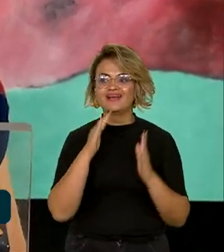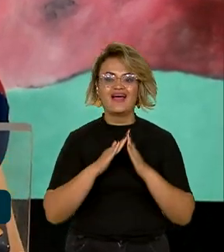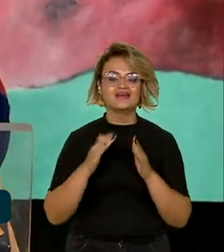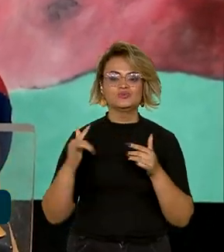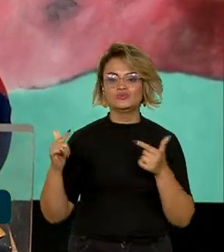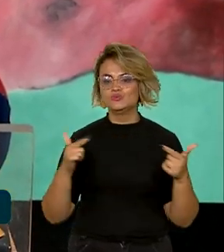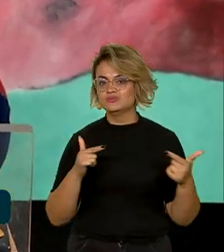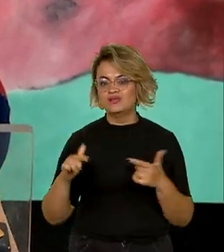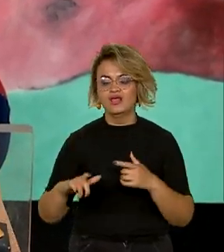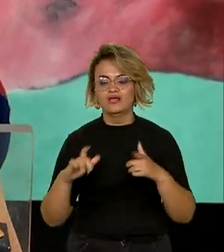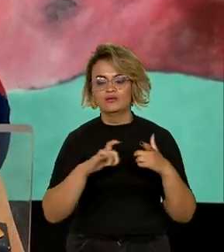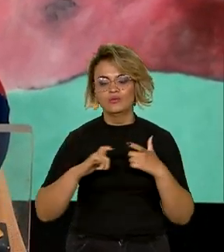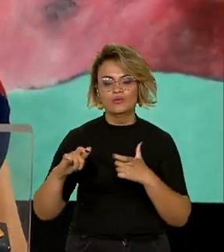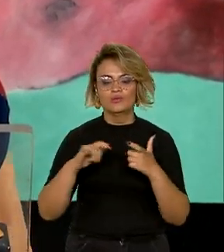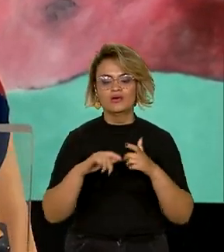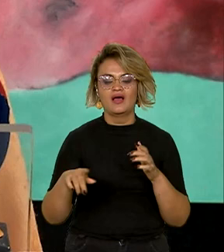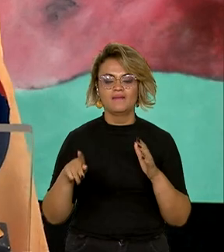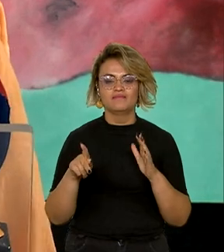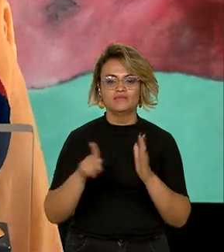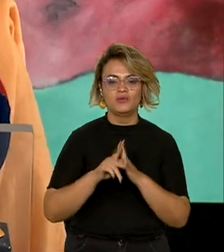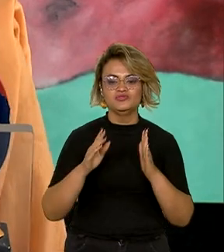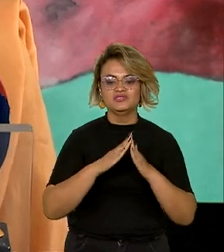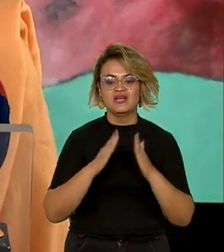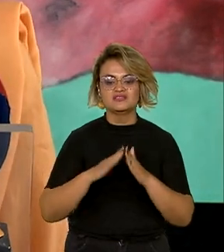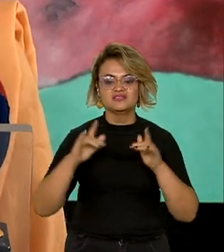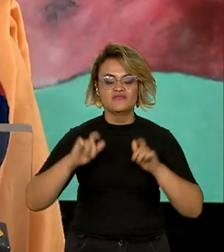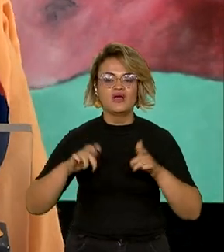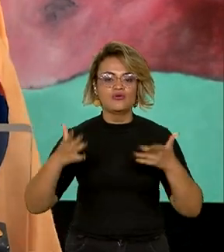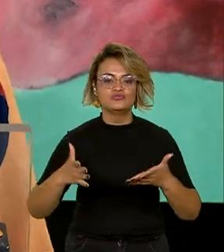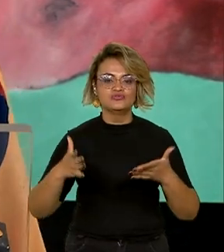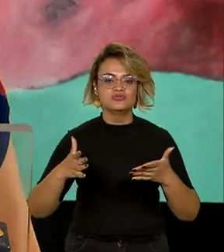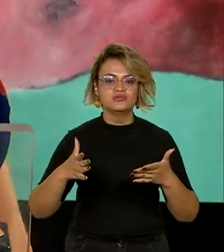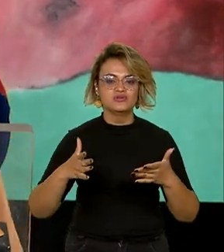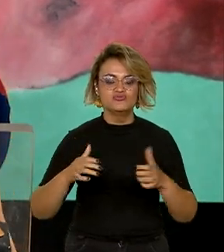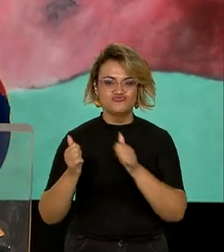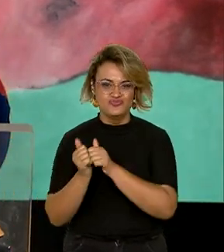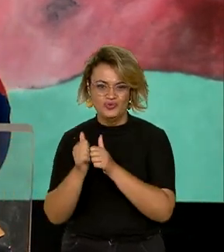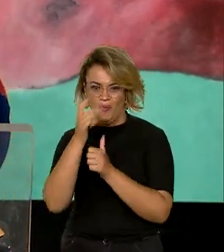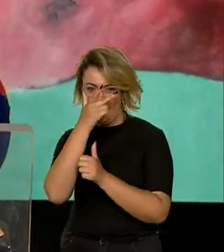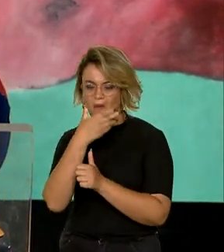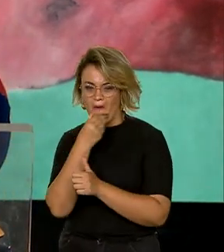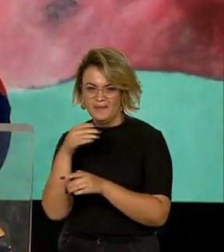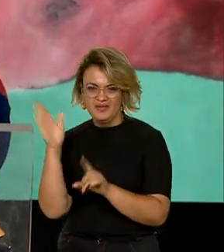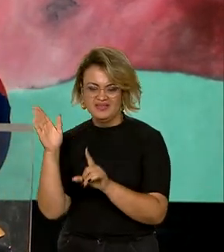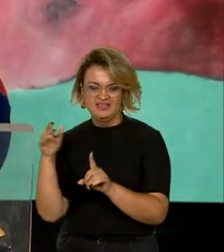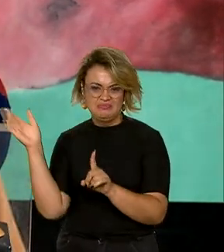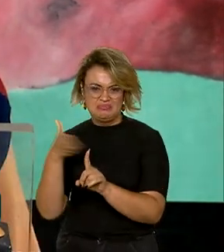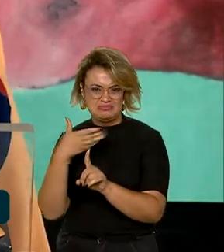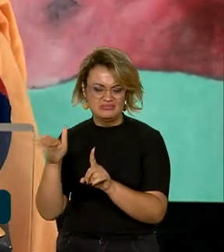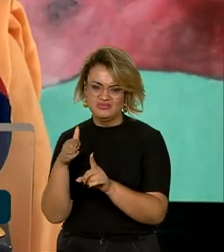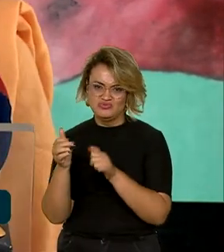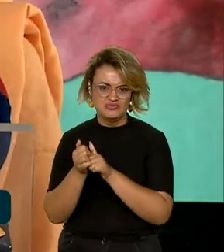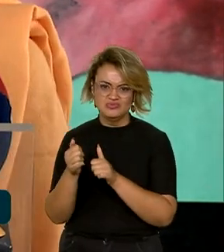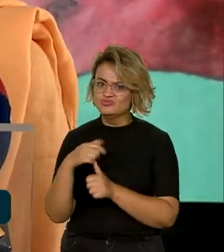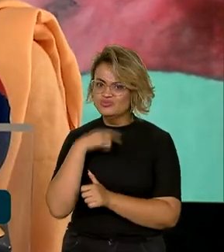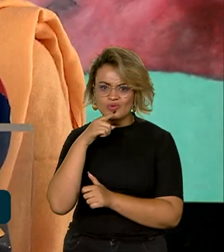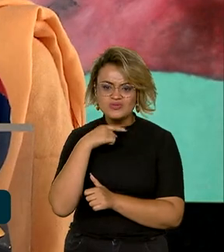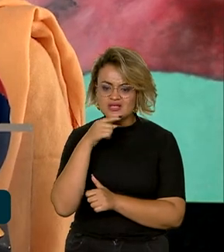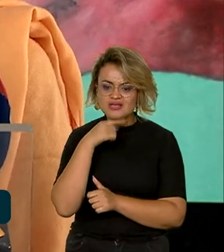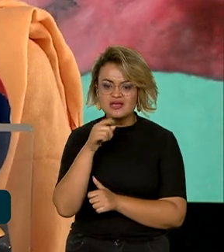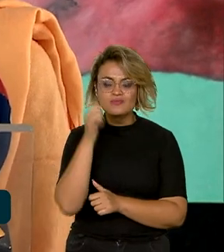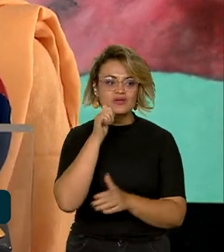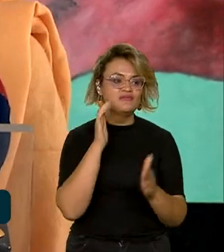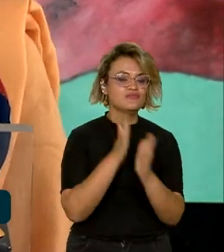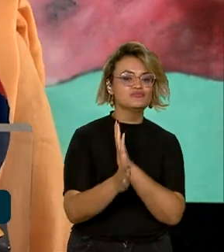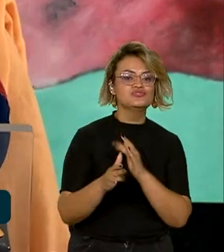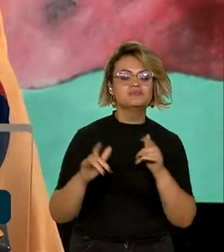nos espaços domésticos, por exemplo, elas não podem ficar no mesmo espaço onde estão os homens violentando. E muitas vezes as mulheres não têm para